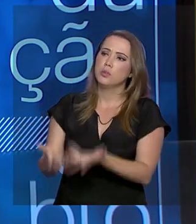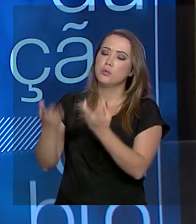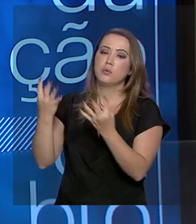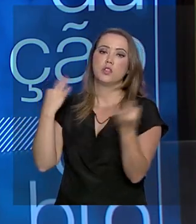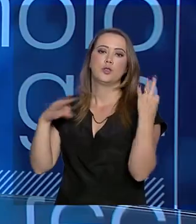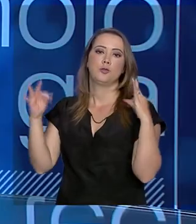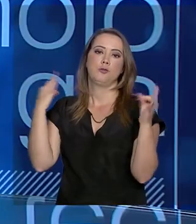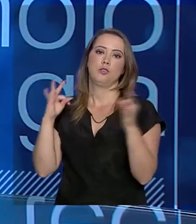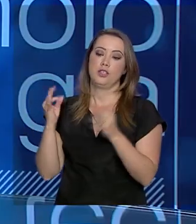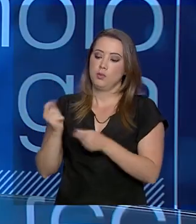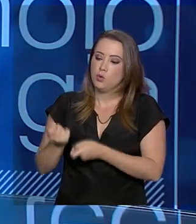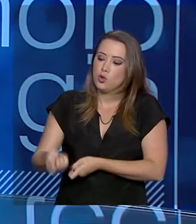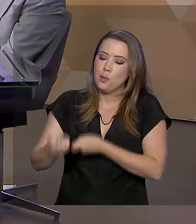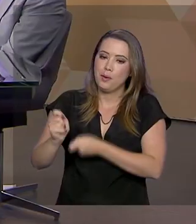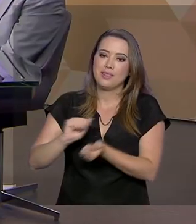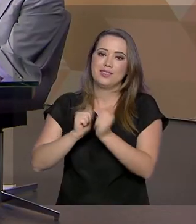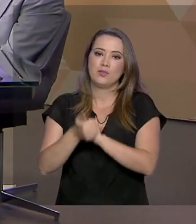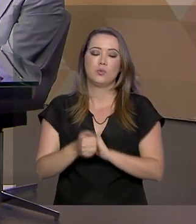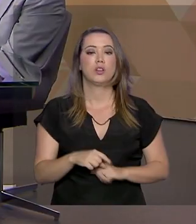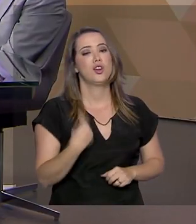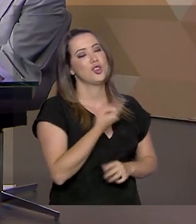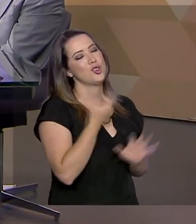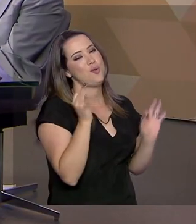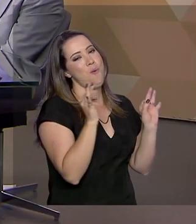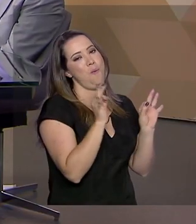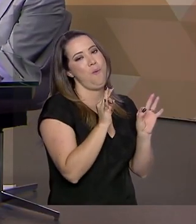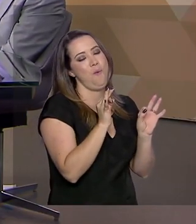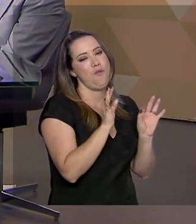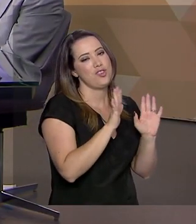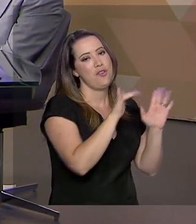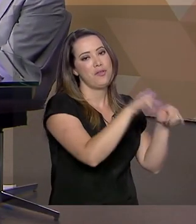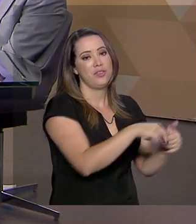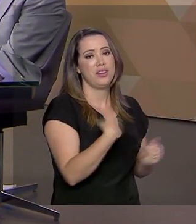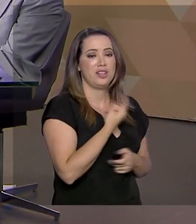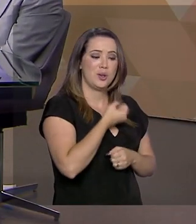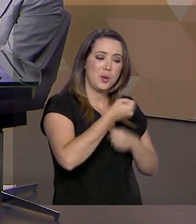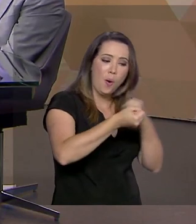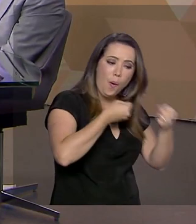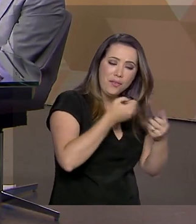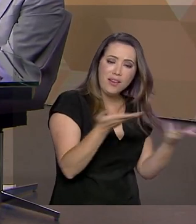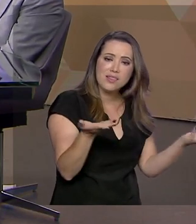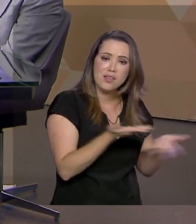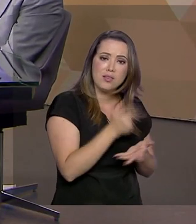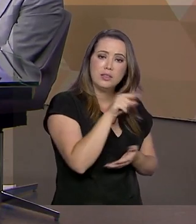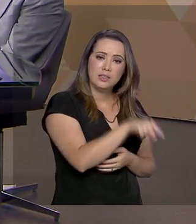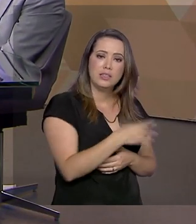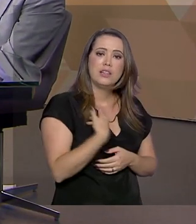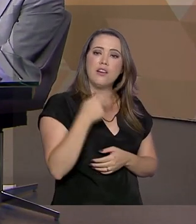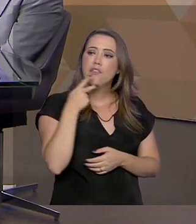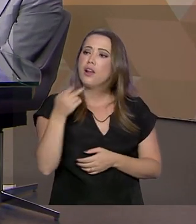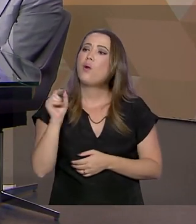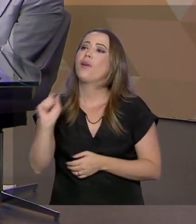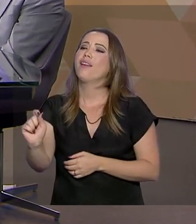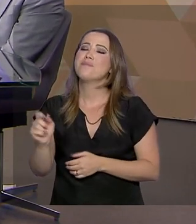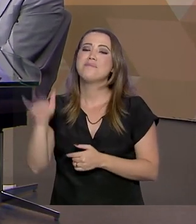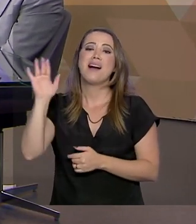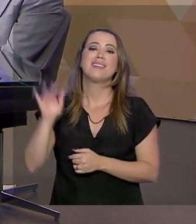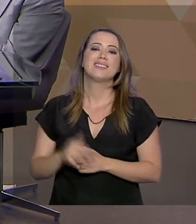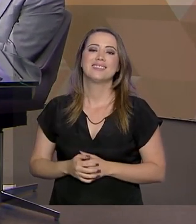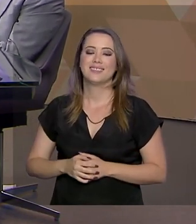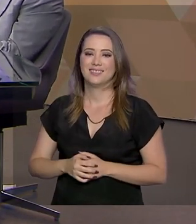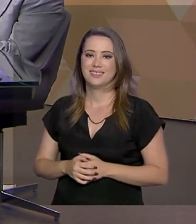turismo de pesca esportiva. Ok, a gente já está encerrando infelizmente aqui a nossa conversa, secretário, tem algo a acrescentar? Tenho,